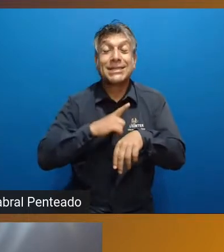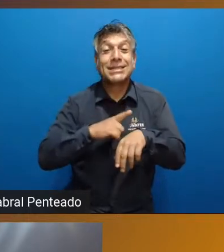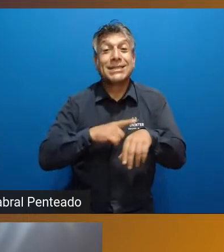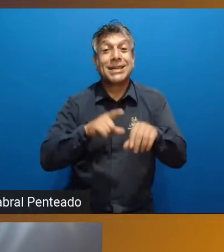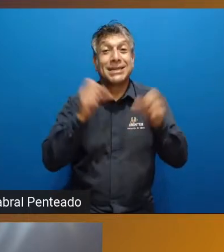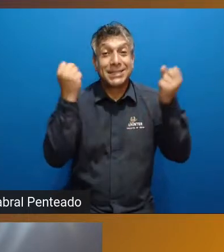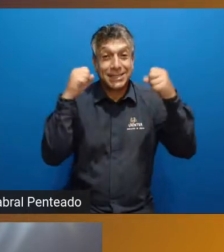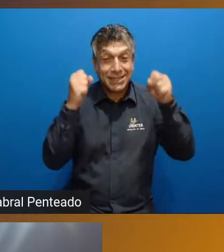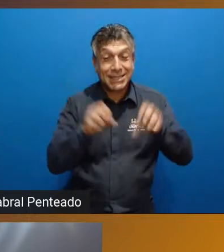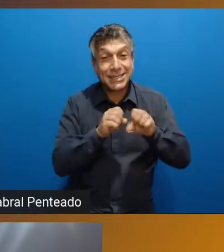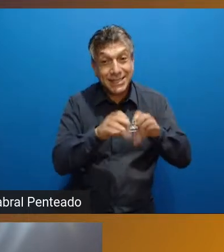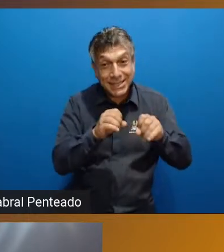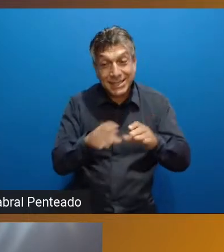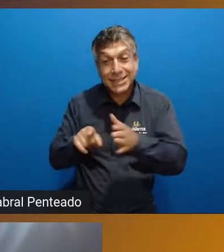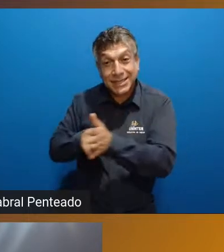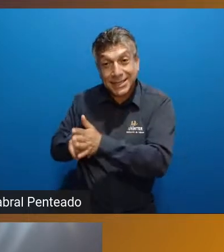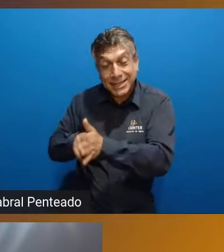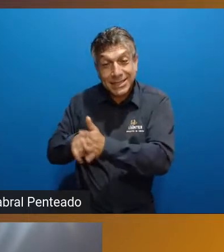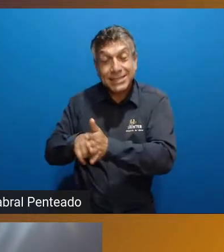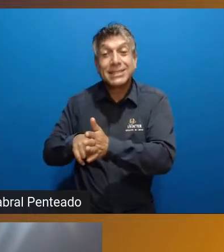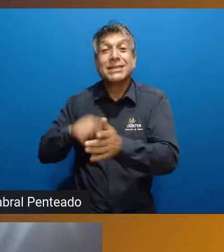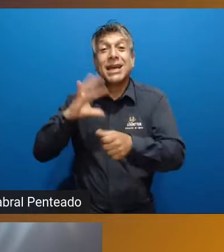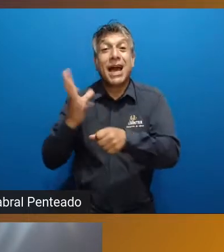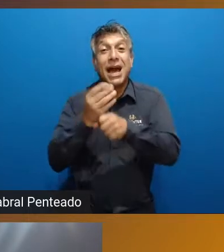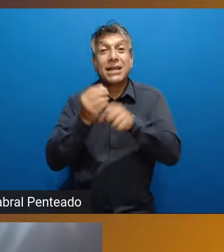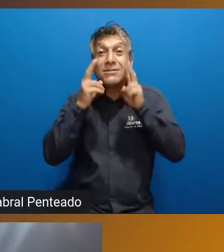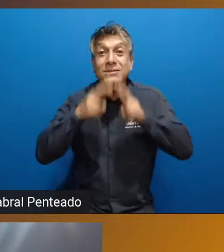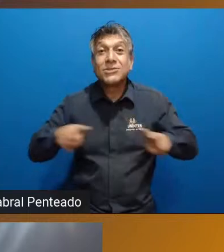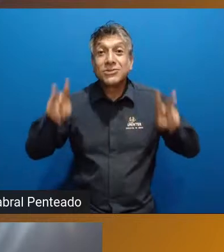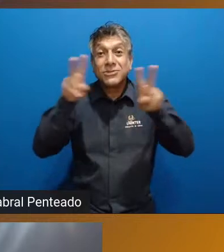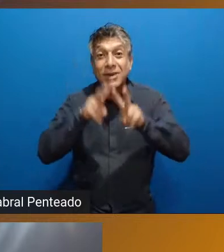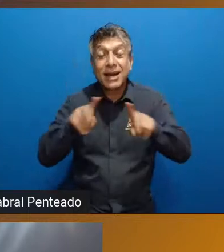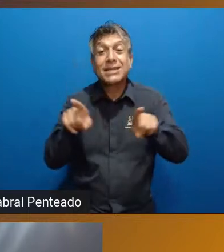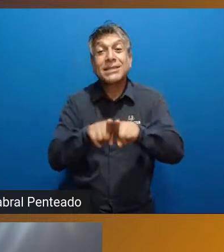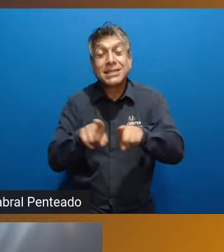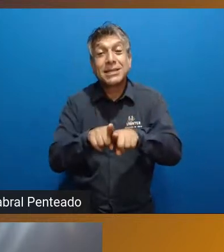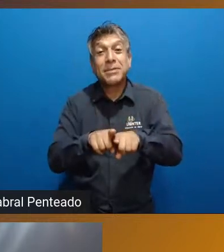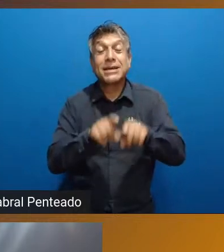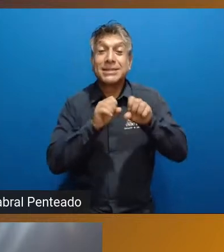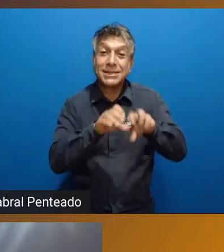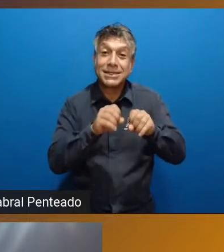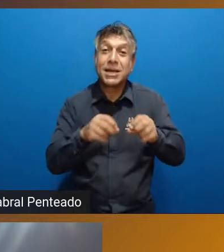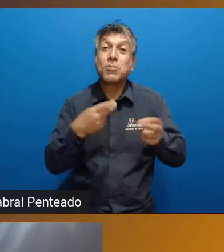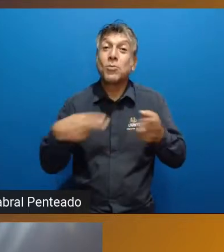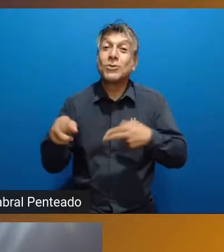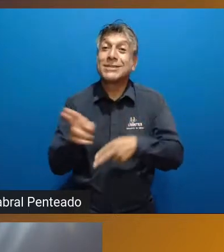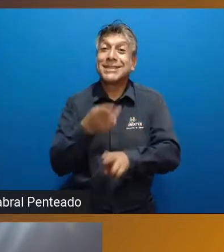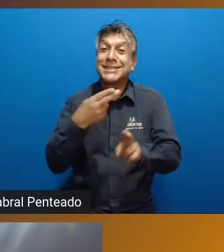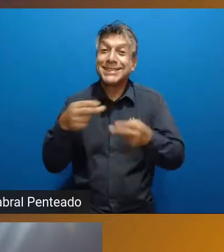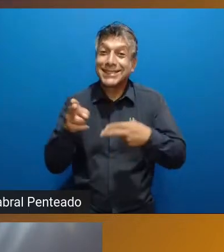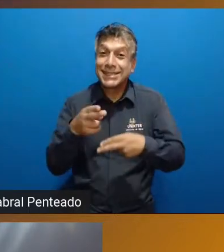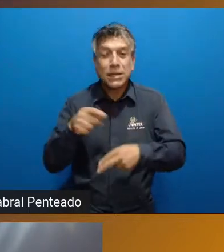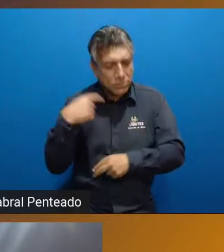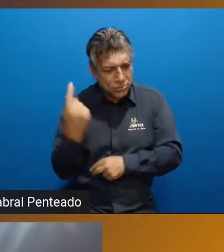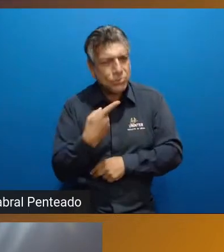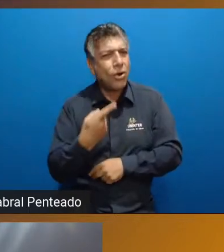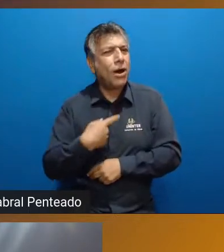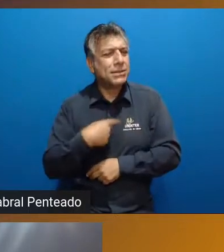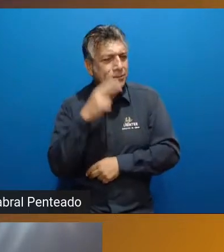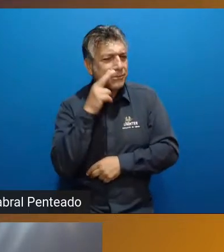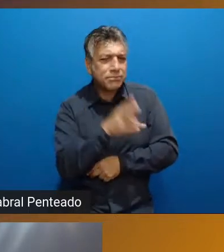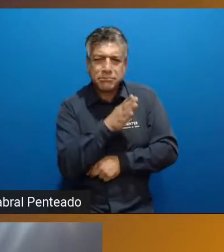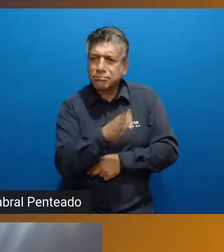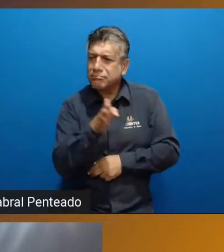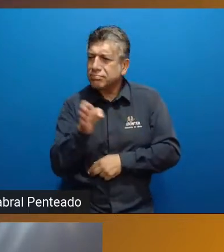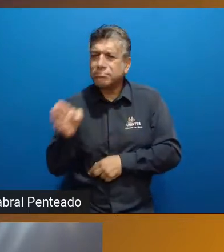física, licenciatura e bacharelado em artes visuais e também o curso de licenciatura em música. E nós olhamos com muito carinho para cada um